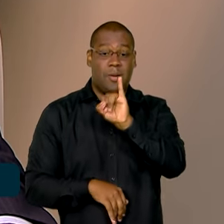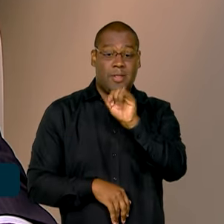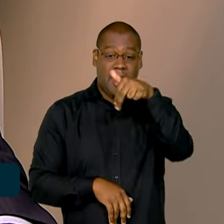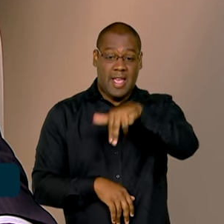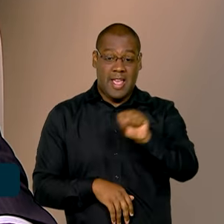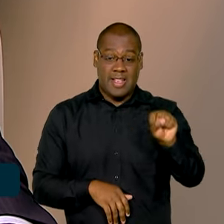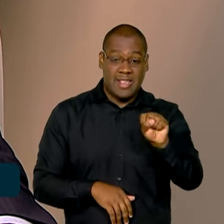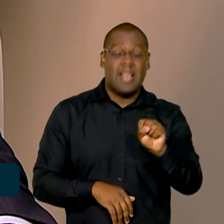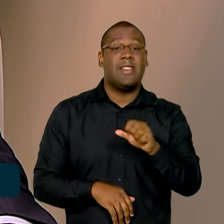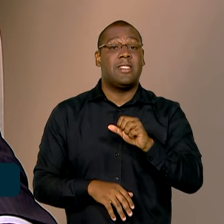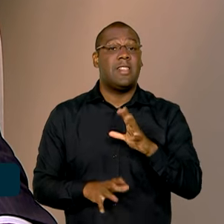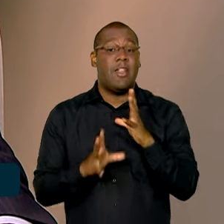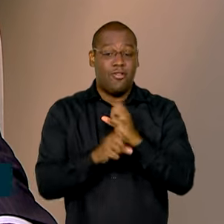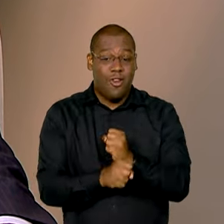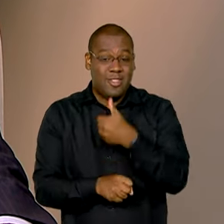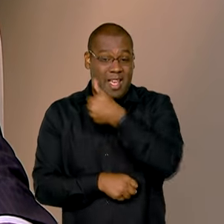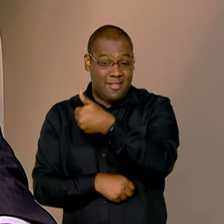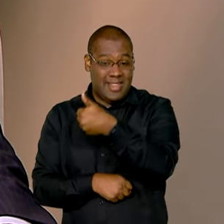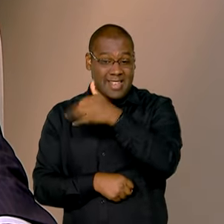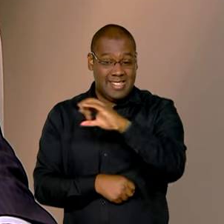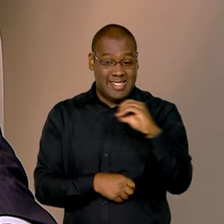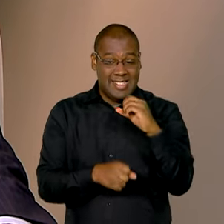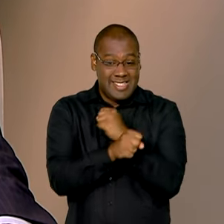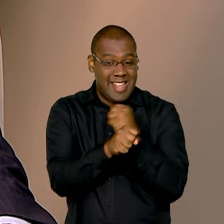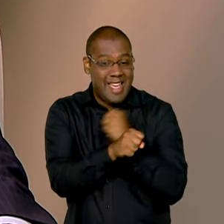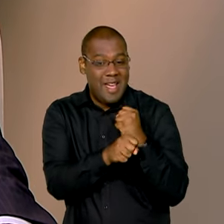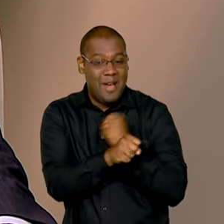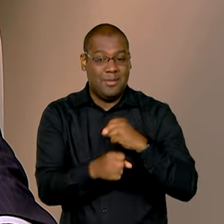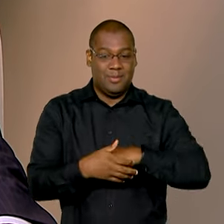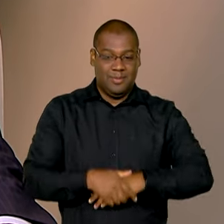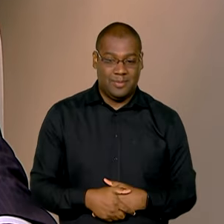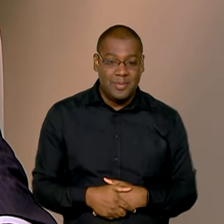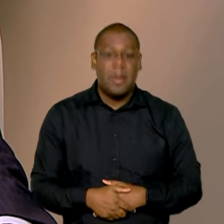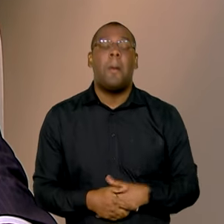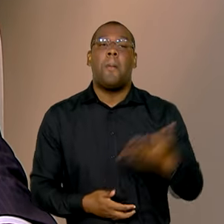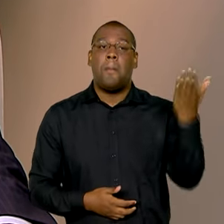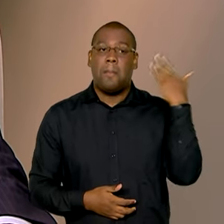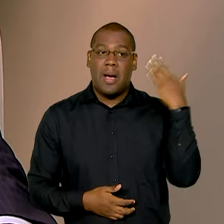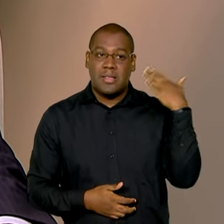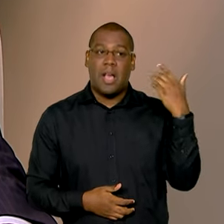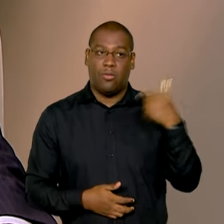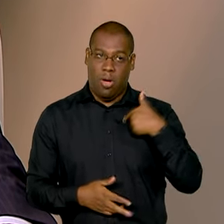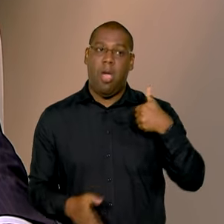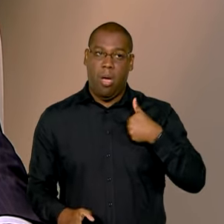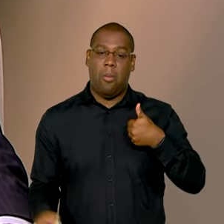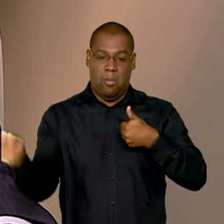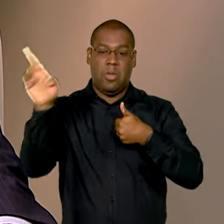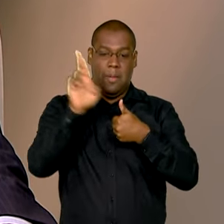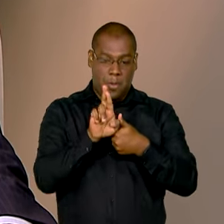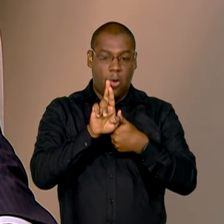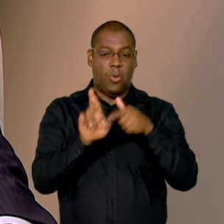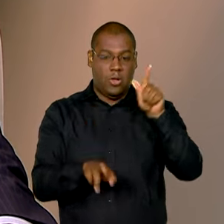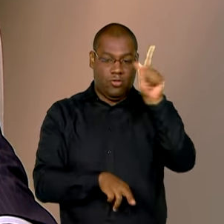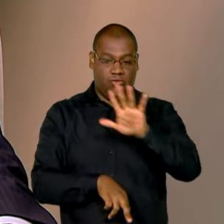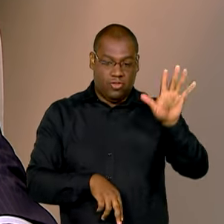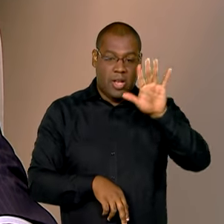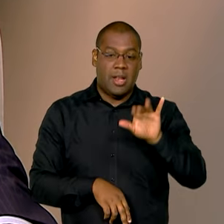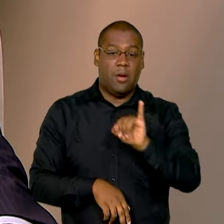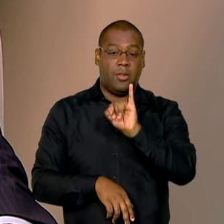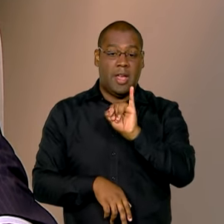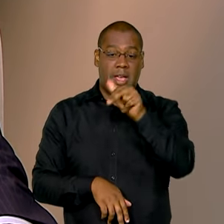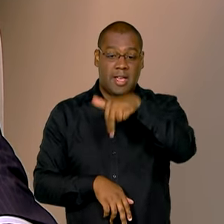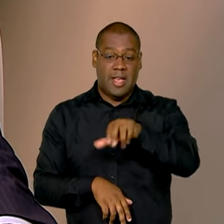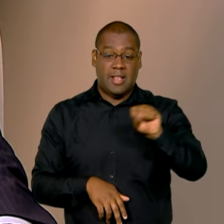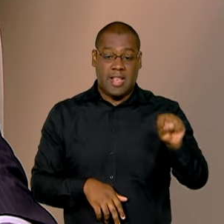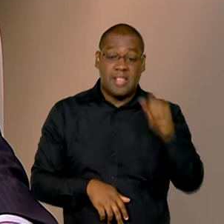oxigênio, essa coisa que chega jovem é muito importante. Nós tínhamos, no tempo que eu fui procurador-geral da casa, nós tínhamos por volta de 40